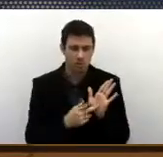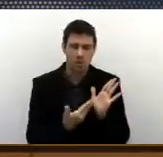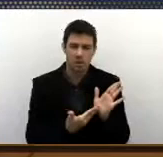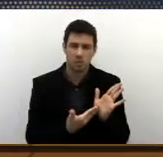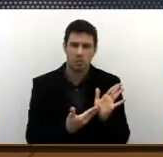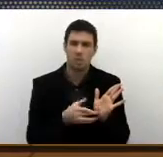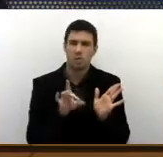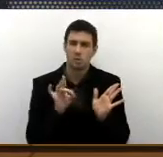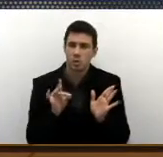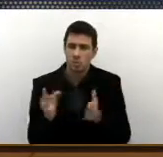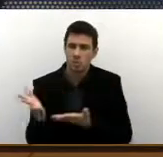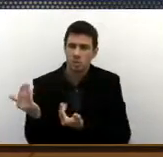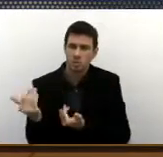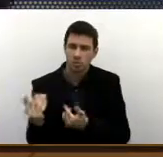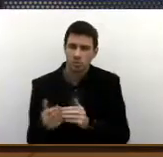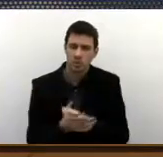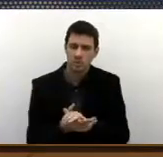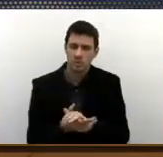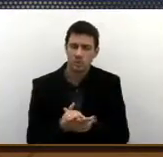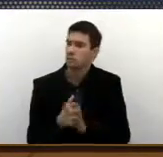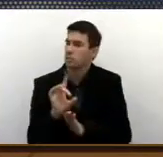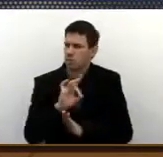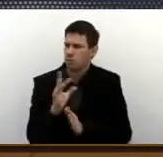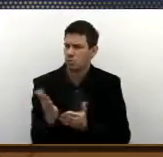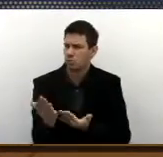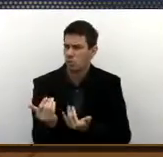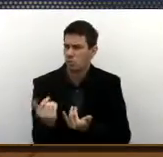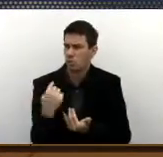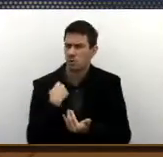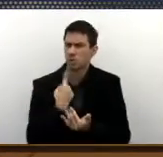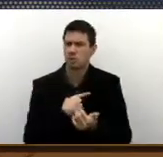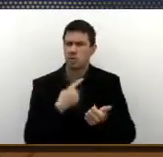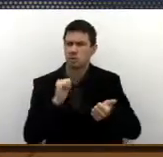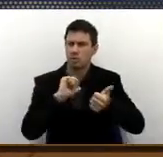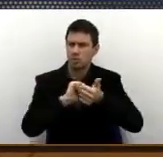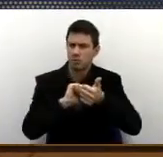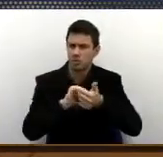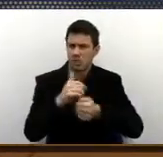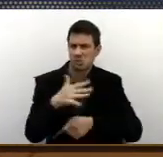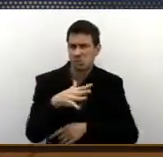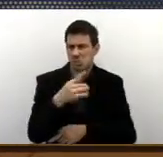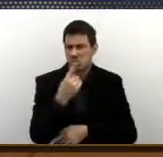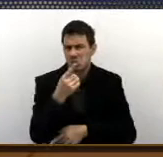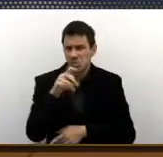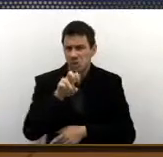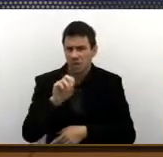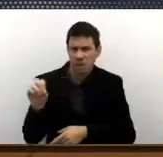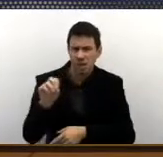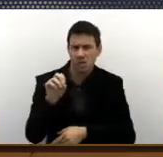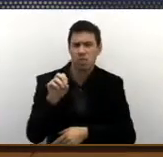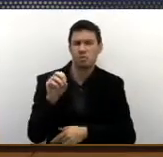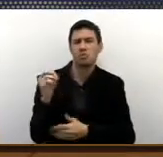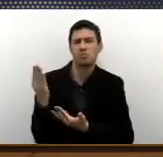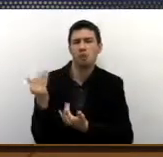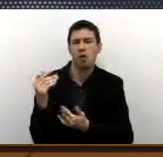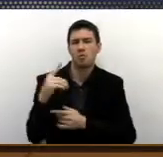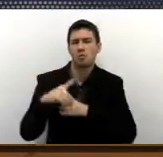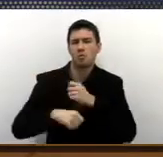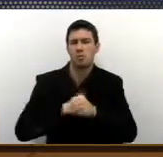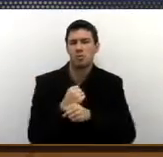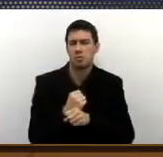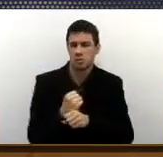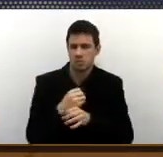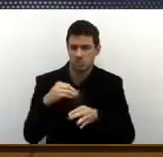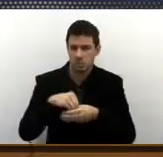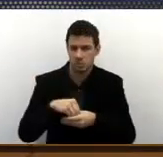só para os jovens, só para os jovens, nós qualificamos em torno de 1.500 jovens por ano na